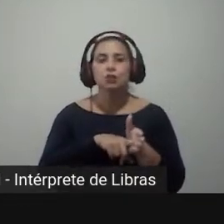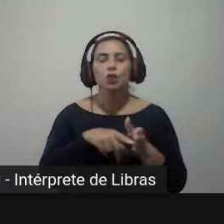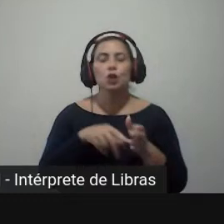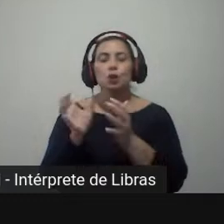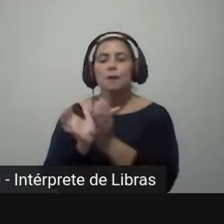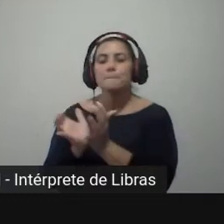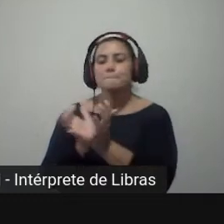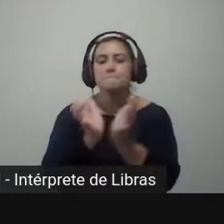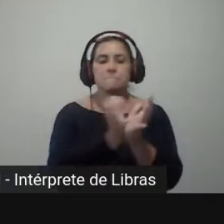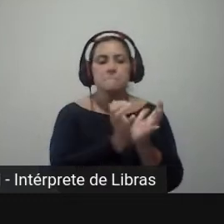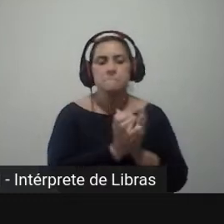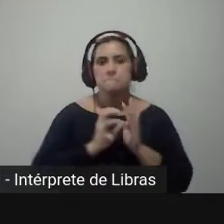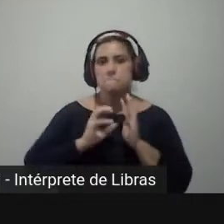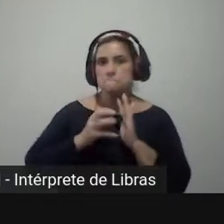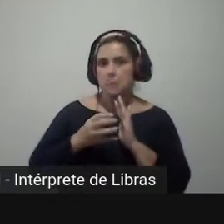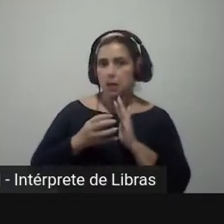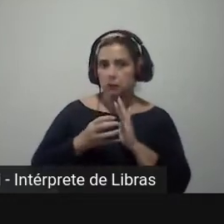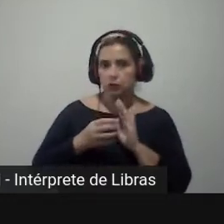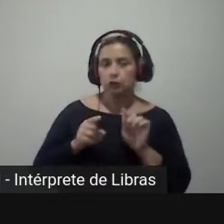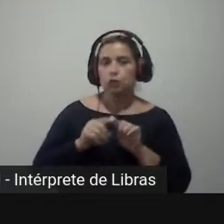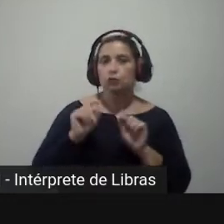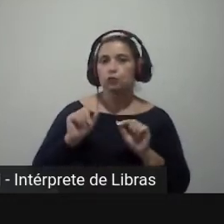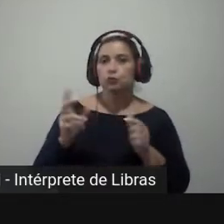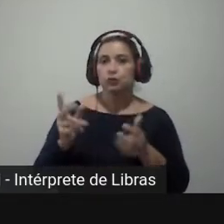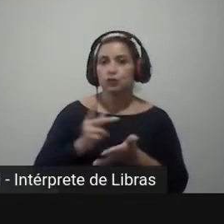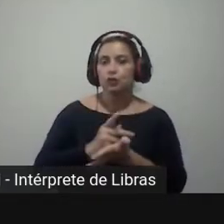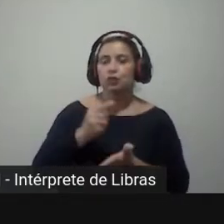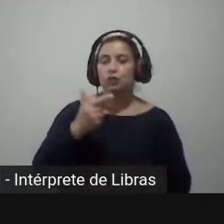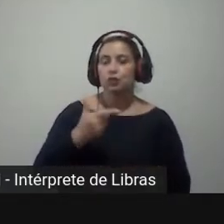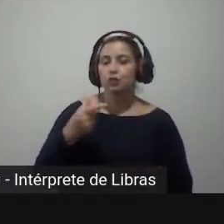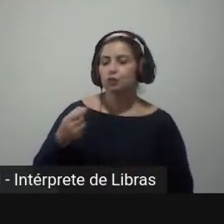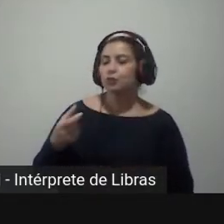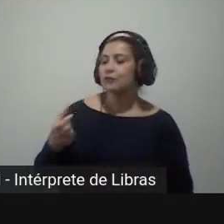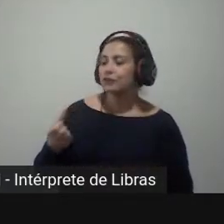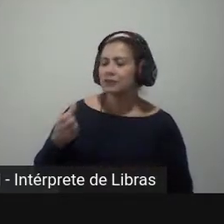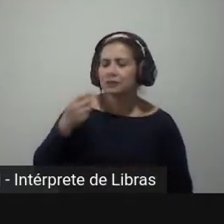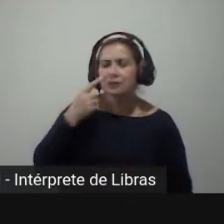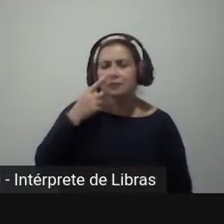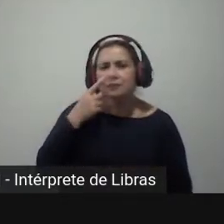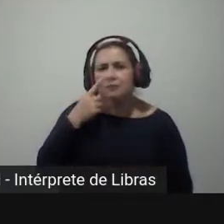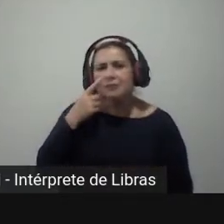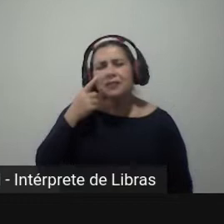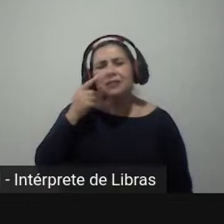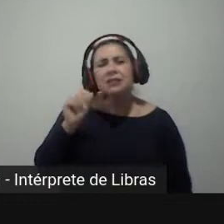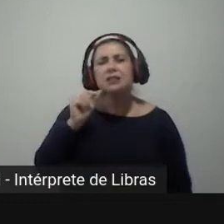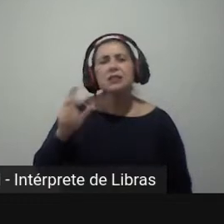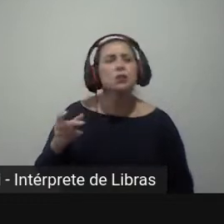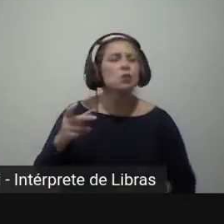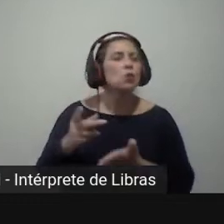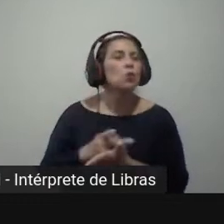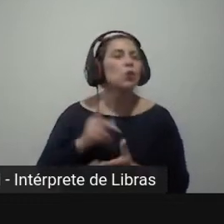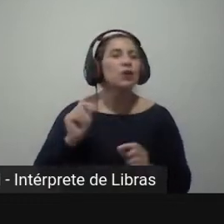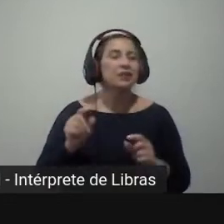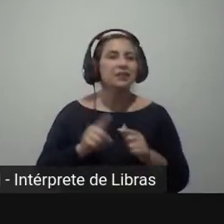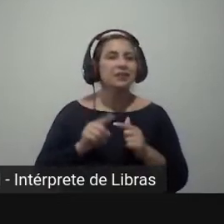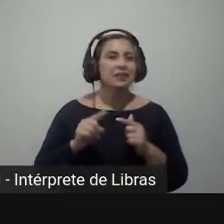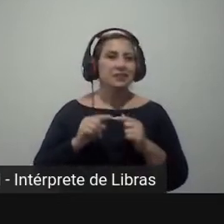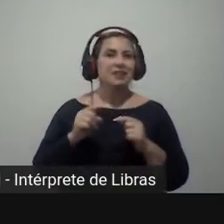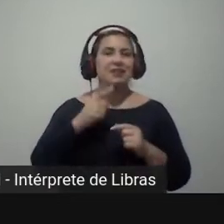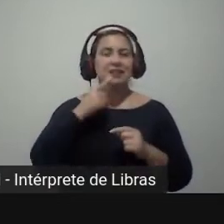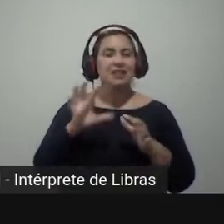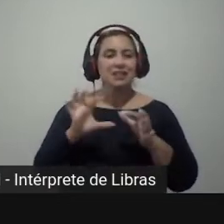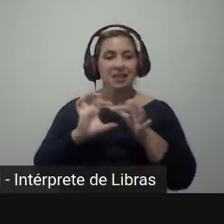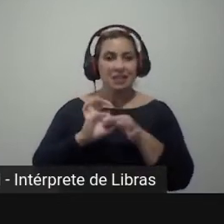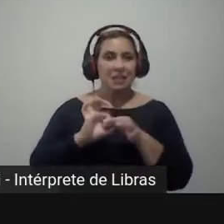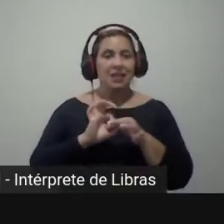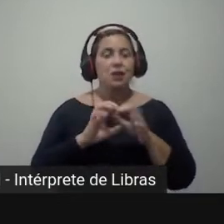específico nas eleições de 2006, ele verificou que, na verdade, o que acontecia era que, em decorrência das coligações